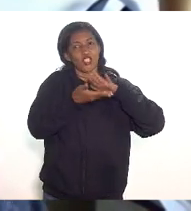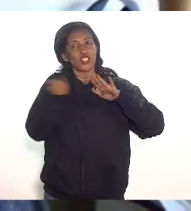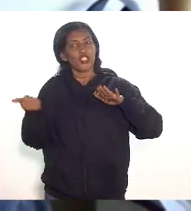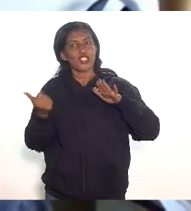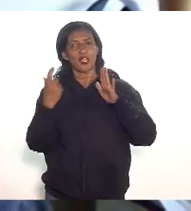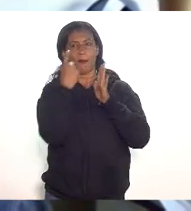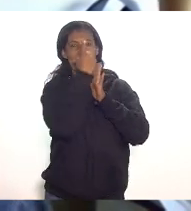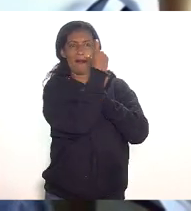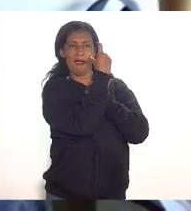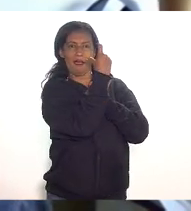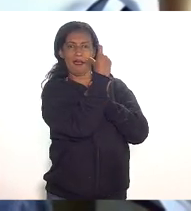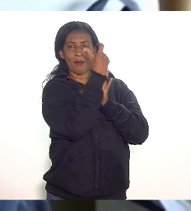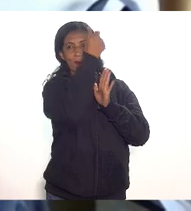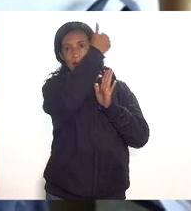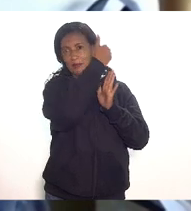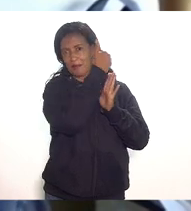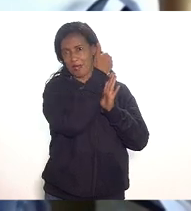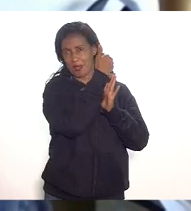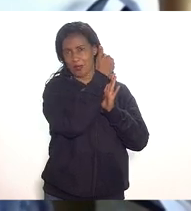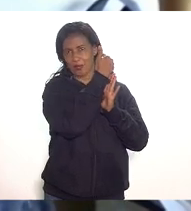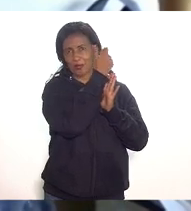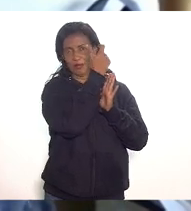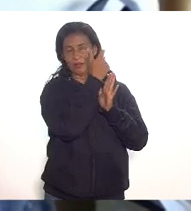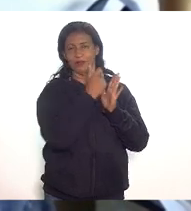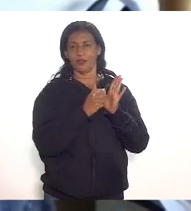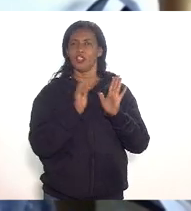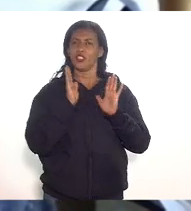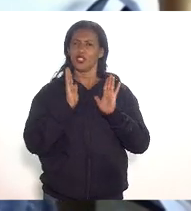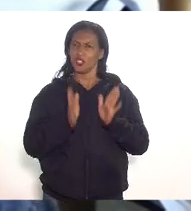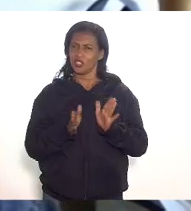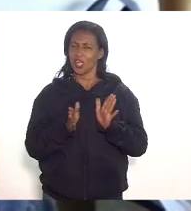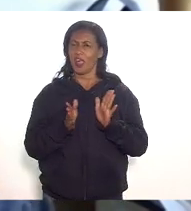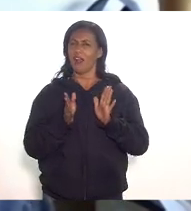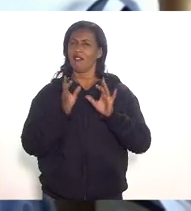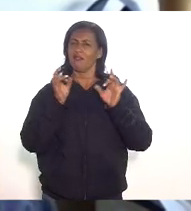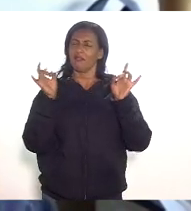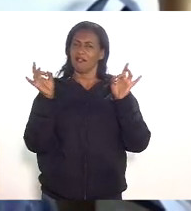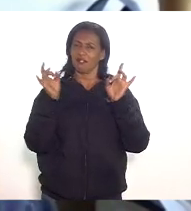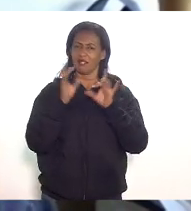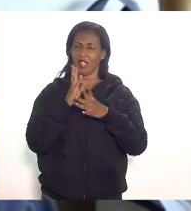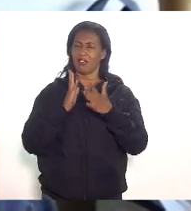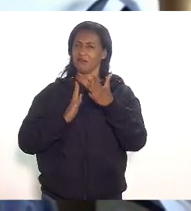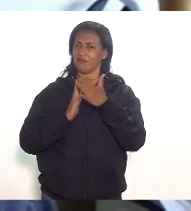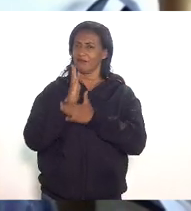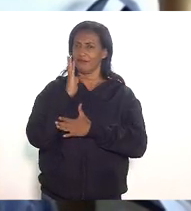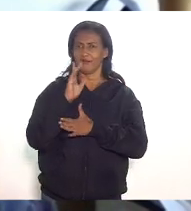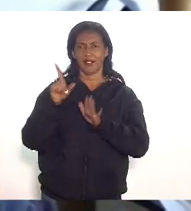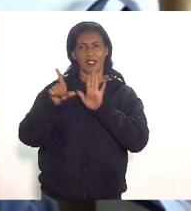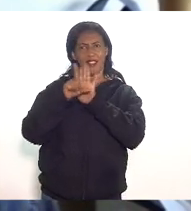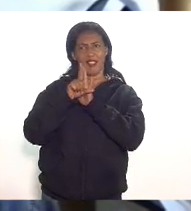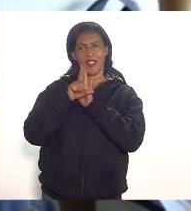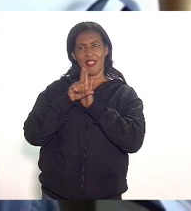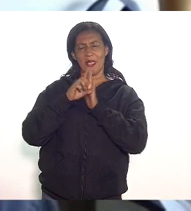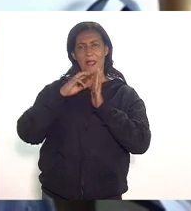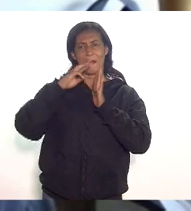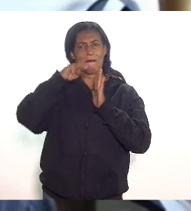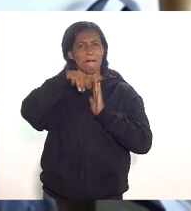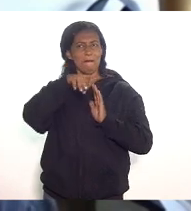porque o parágrafo primeiro já está contemplado como o senhor bem disse na lei das metas